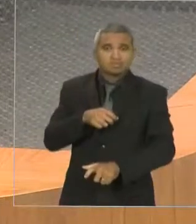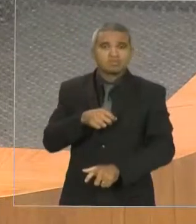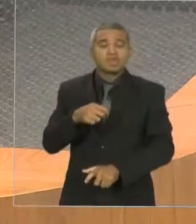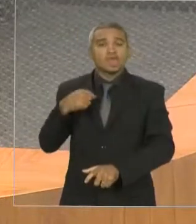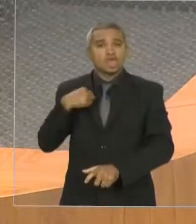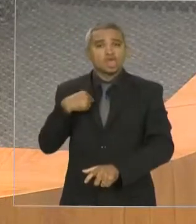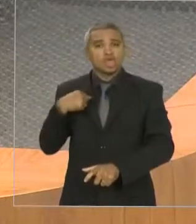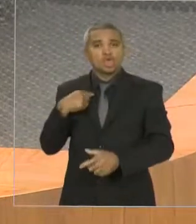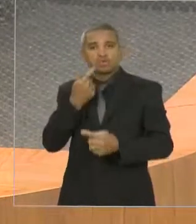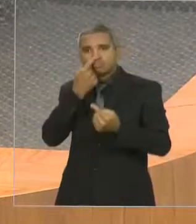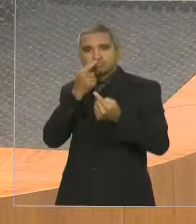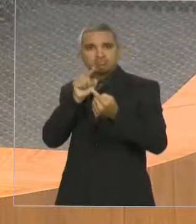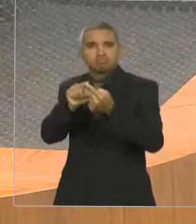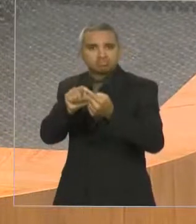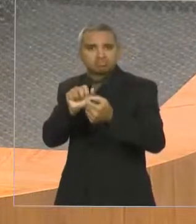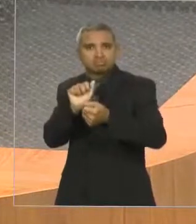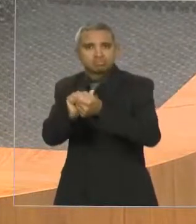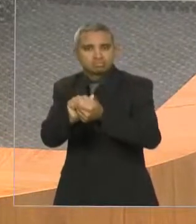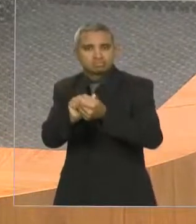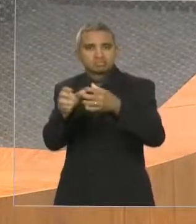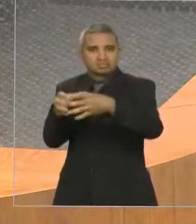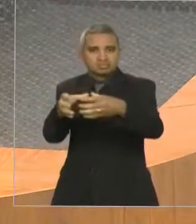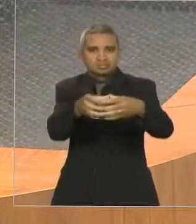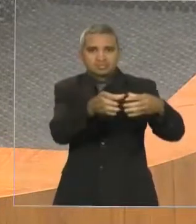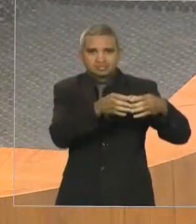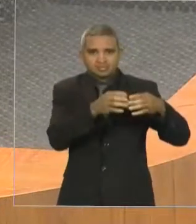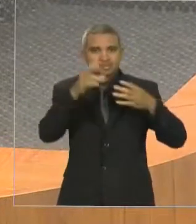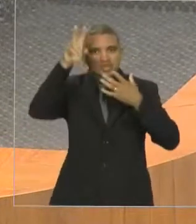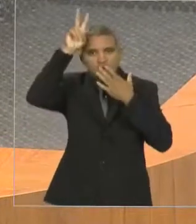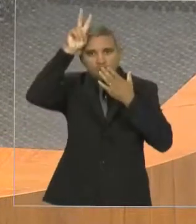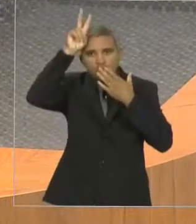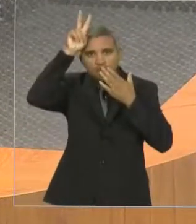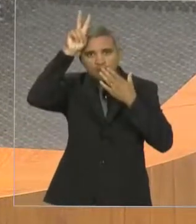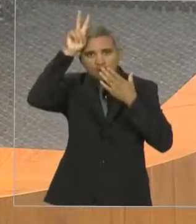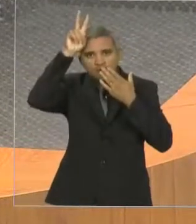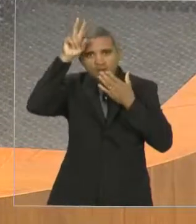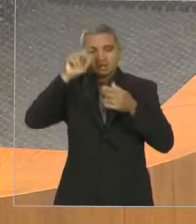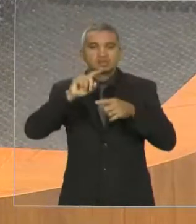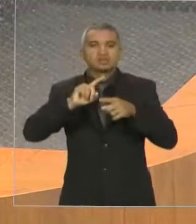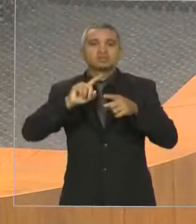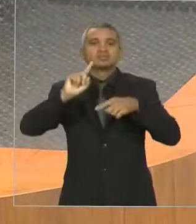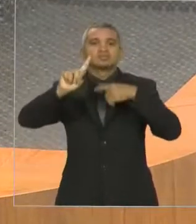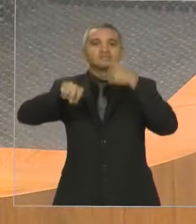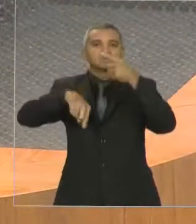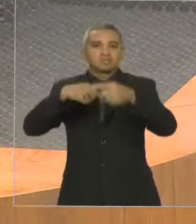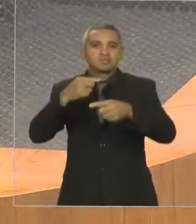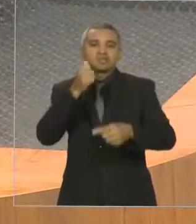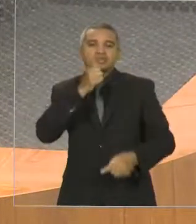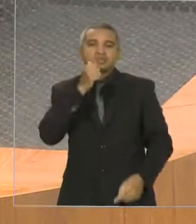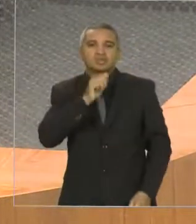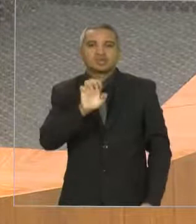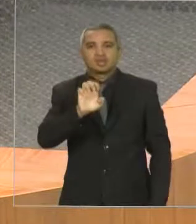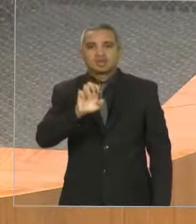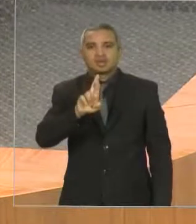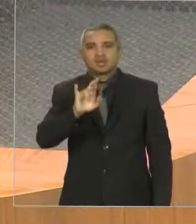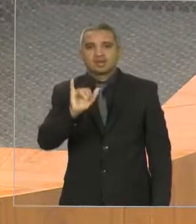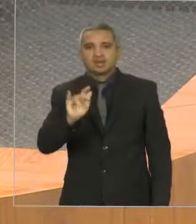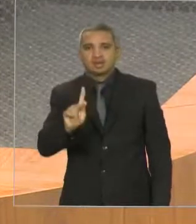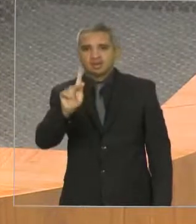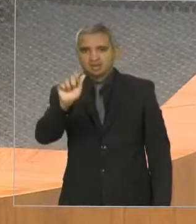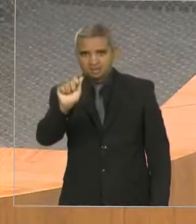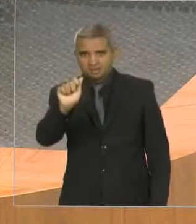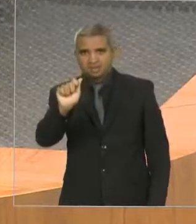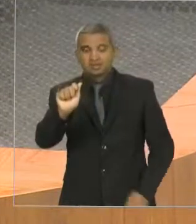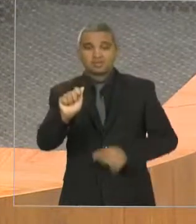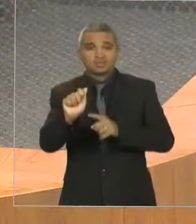os povos indígenas. Logo em seguida, veio reforçando esse exército a irmã Érica, que encaixou-se muito